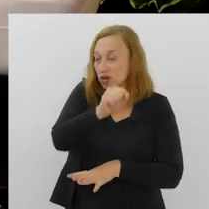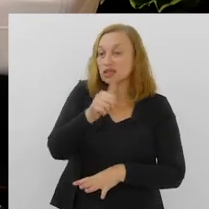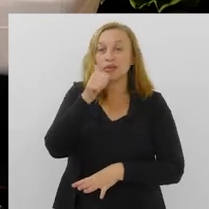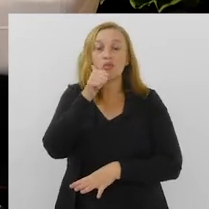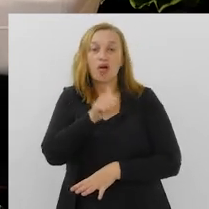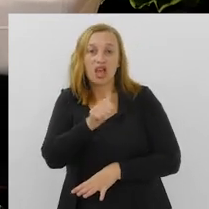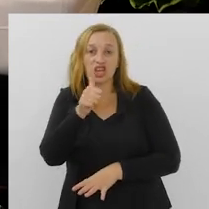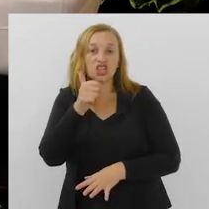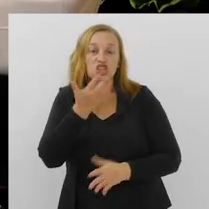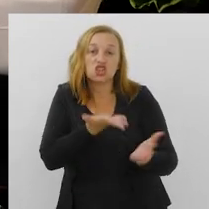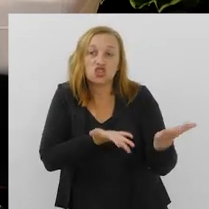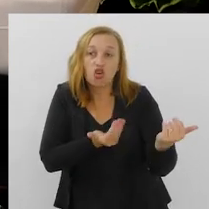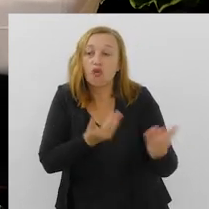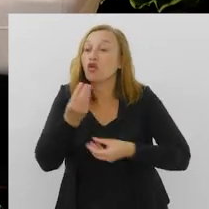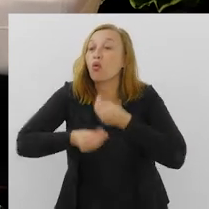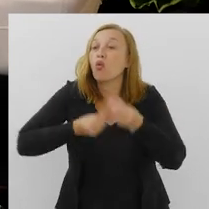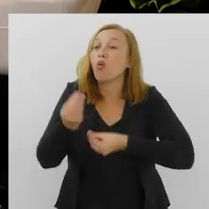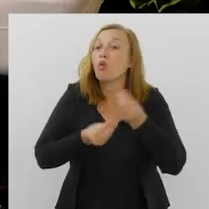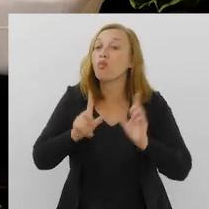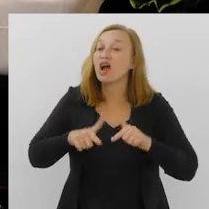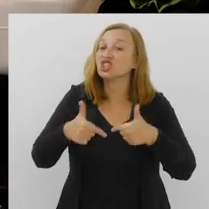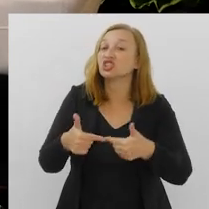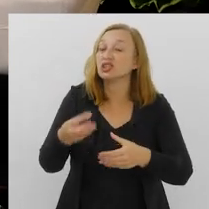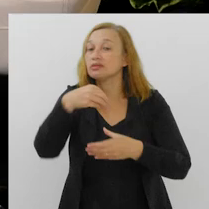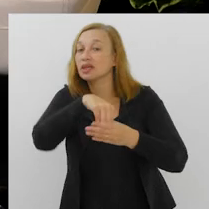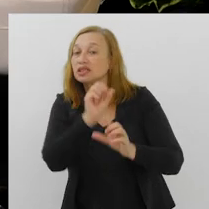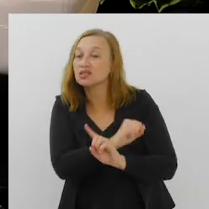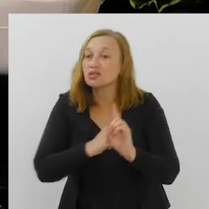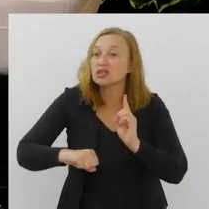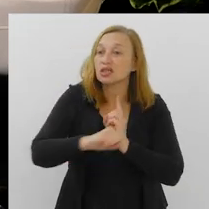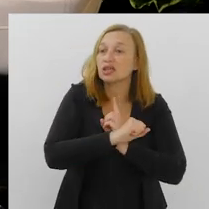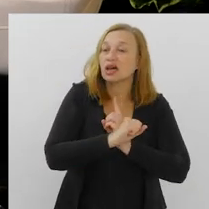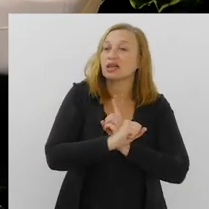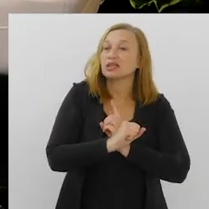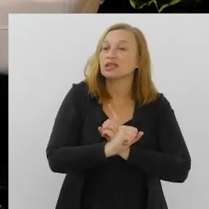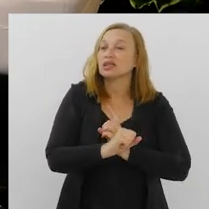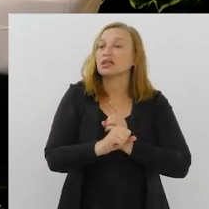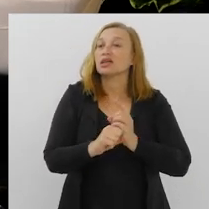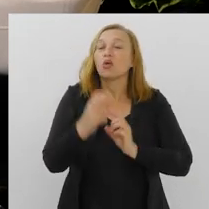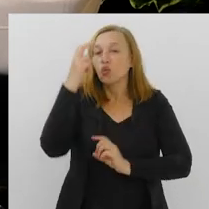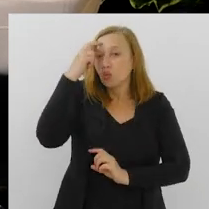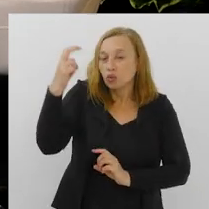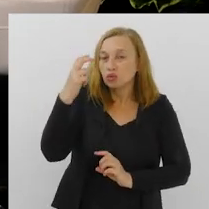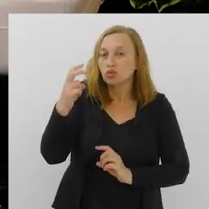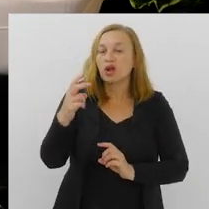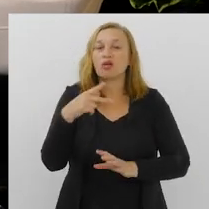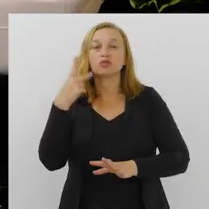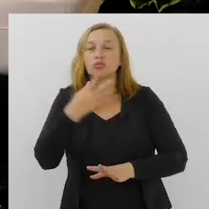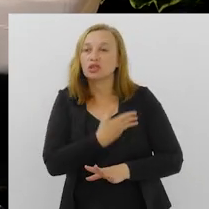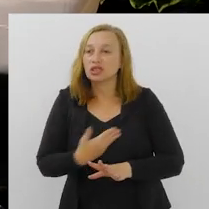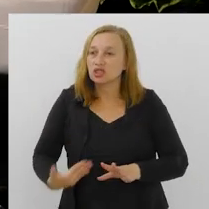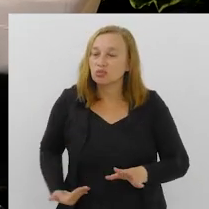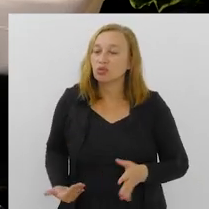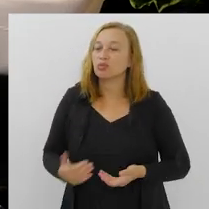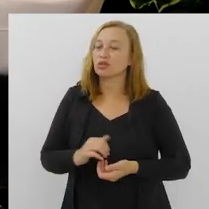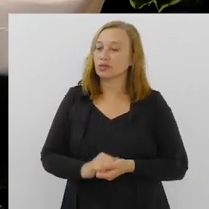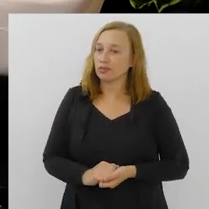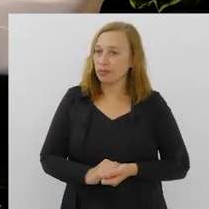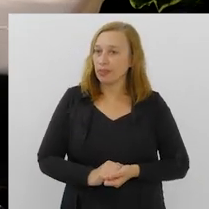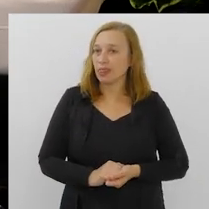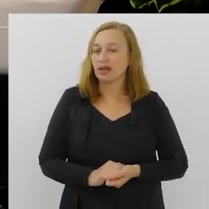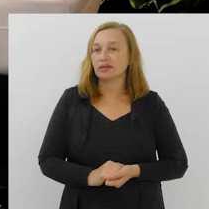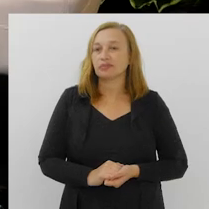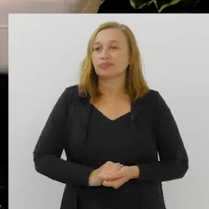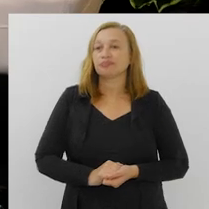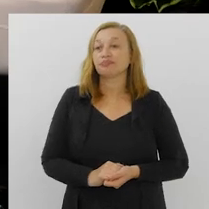é muito aguda na mulher jovem. Como trabalhar isso na sociedade, no aspecto cultural, no aspecto das